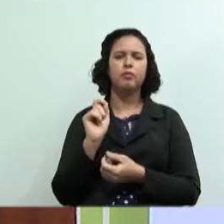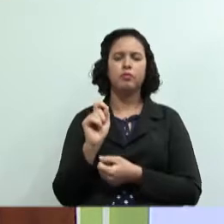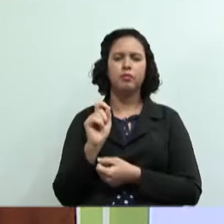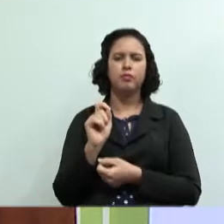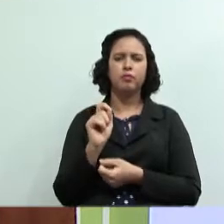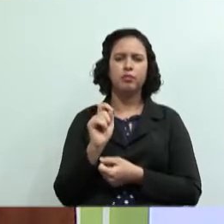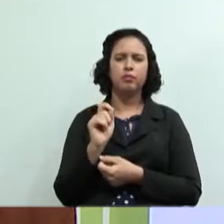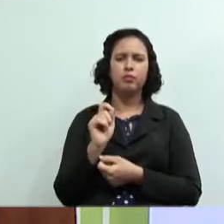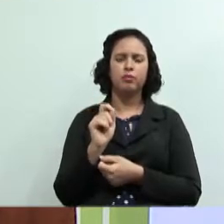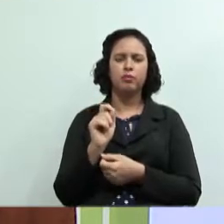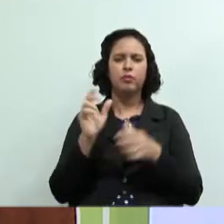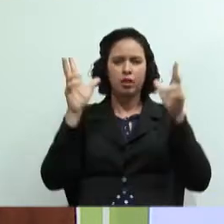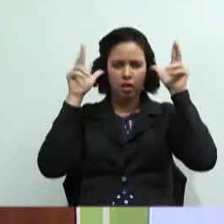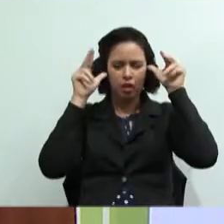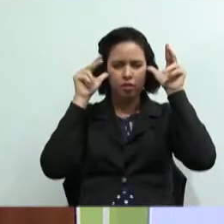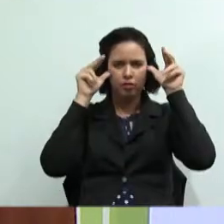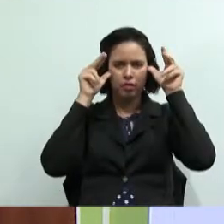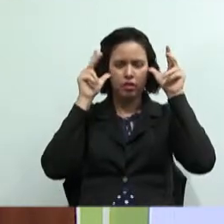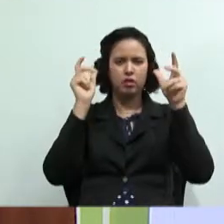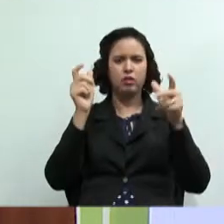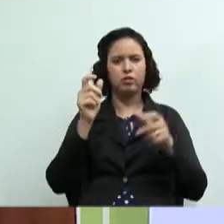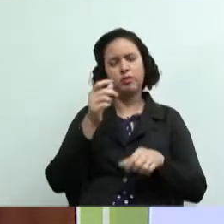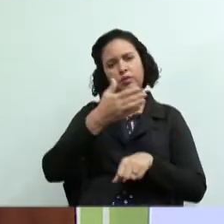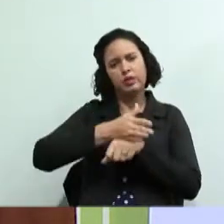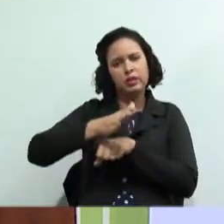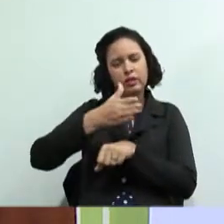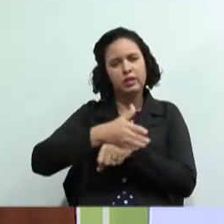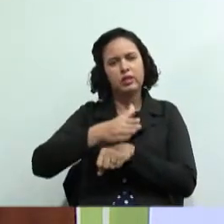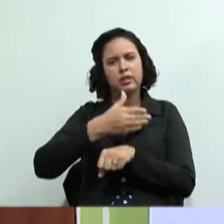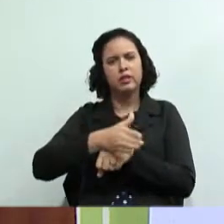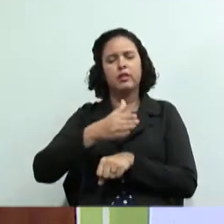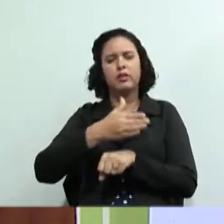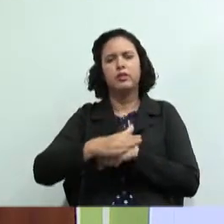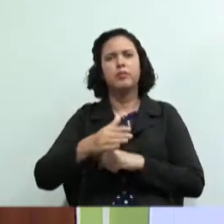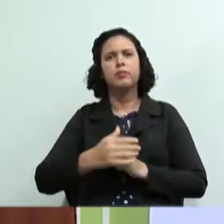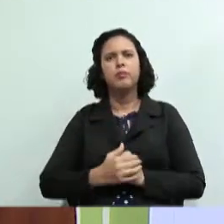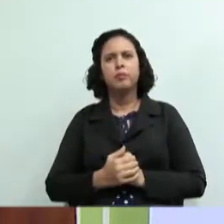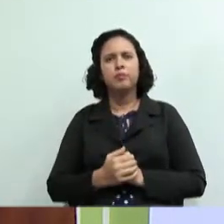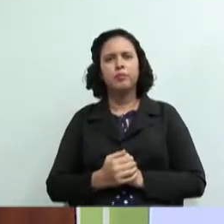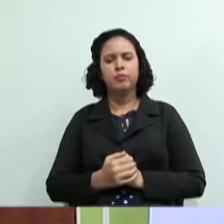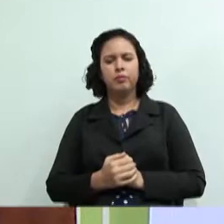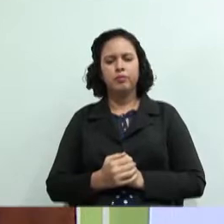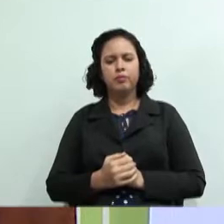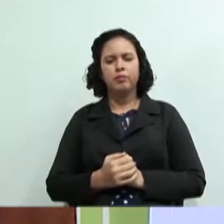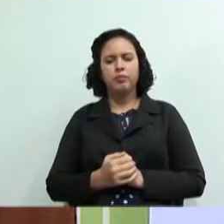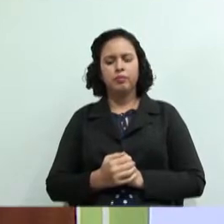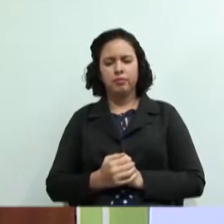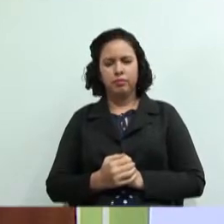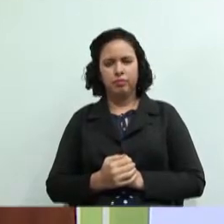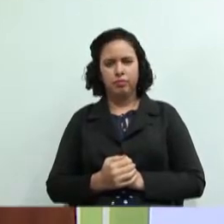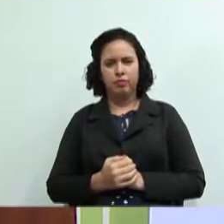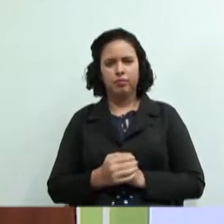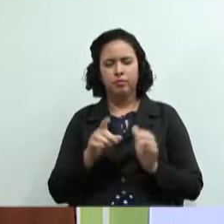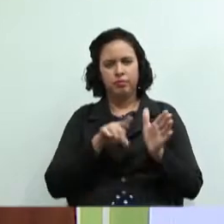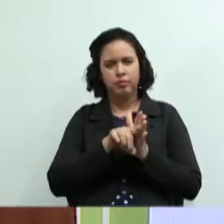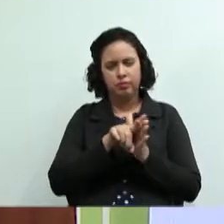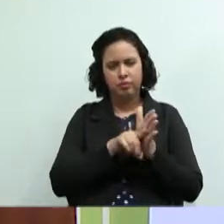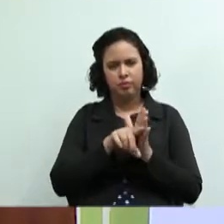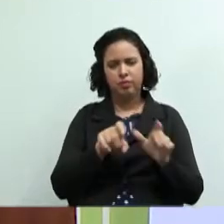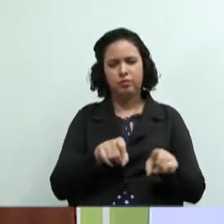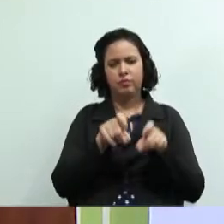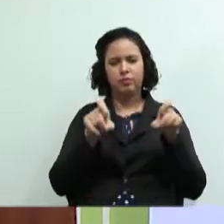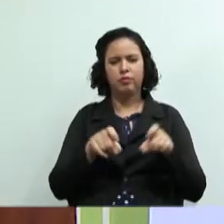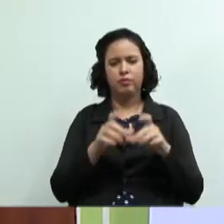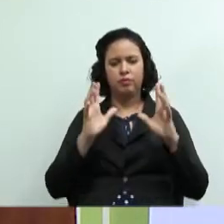você contrata o serviço de pessoas para domar cavalos para os serviços gerais então atividade de auditoria de informática de